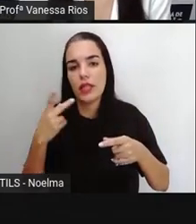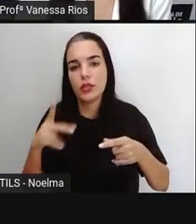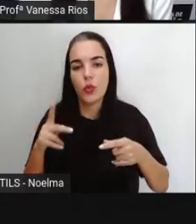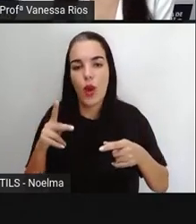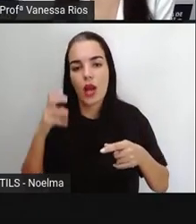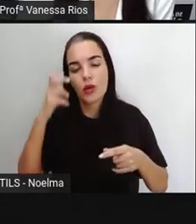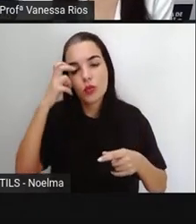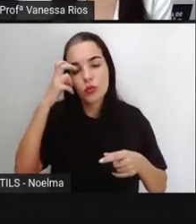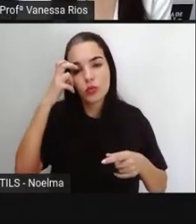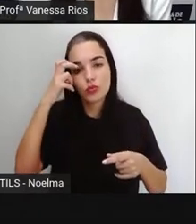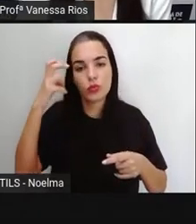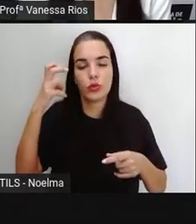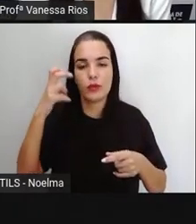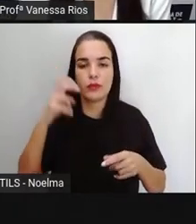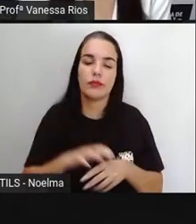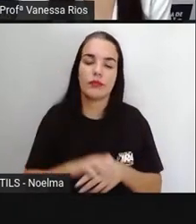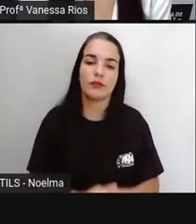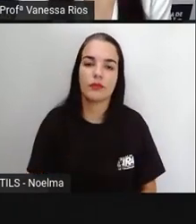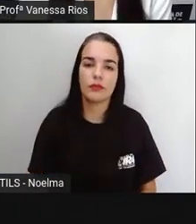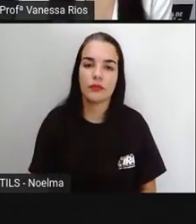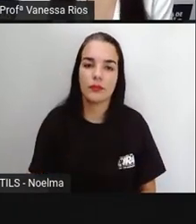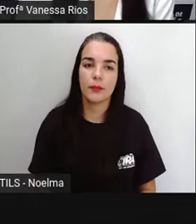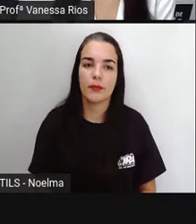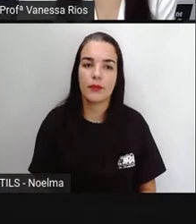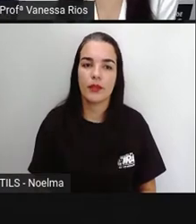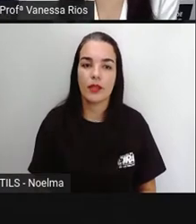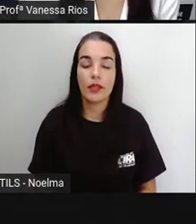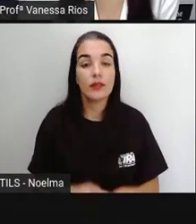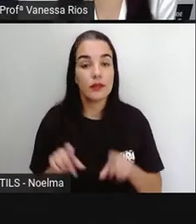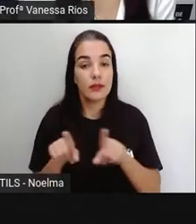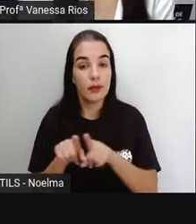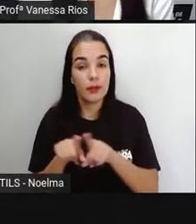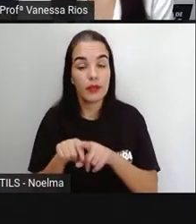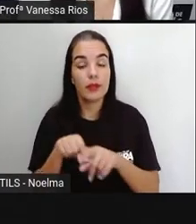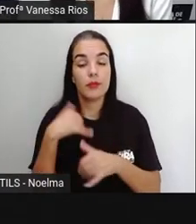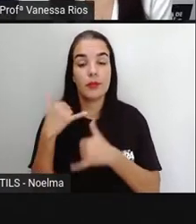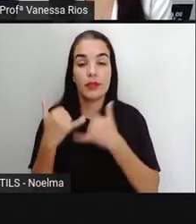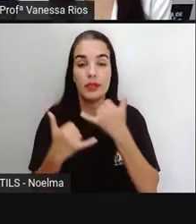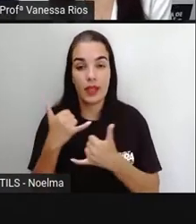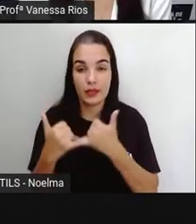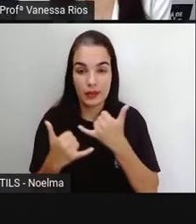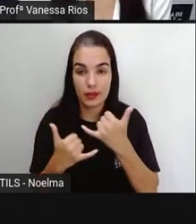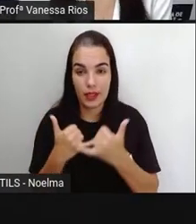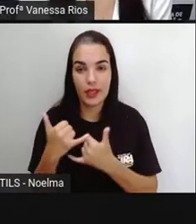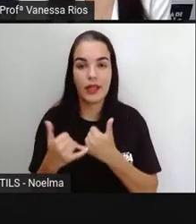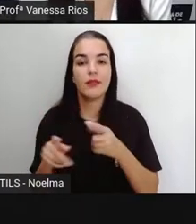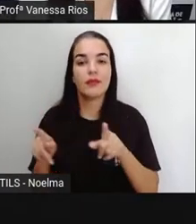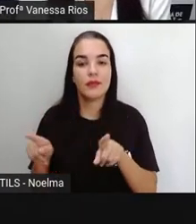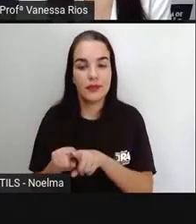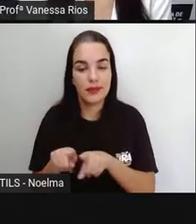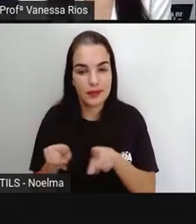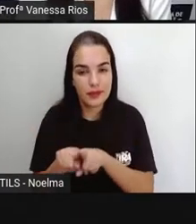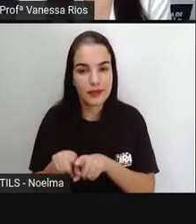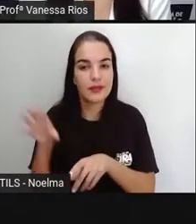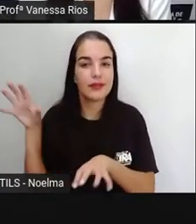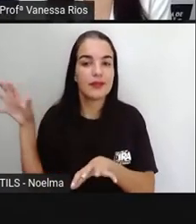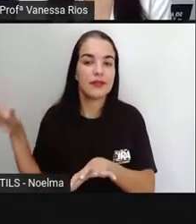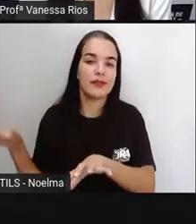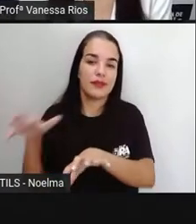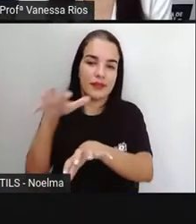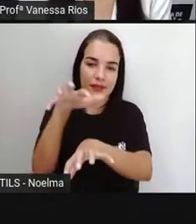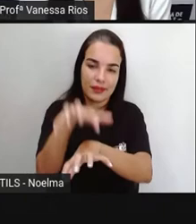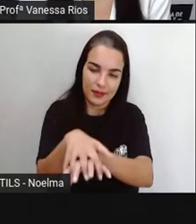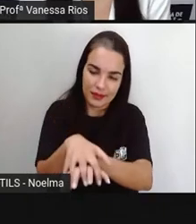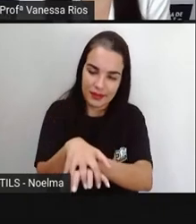diversos aspectos da cultura. Mas as brincadeiras, elas também fazem parte dos bens